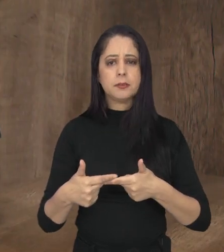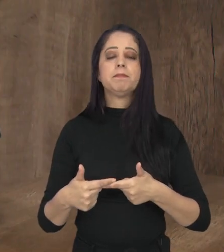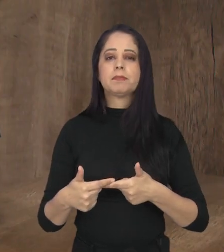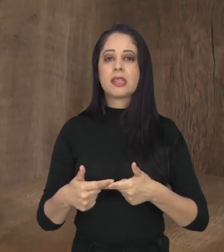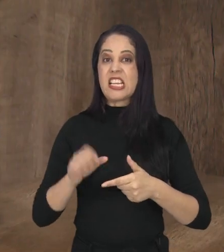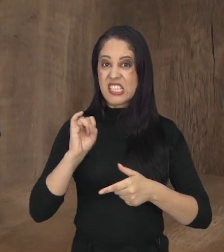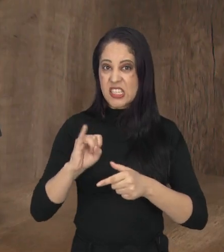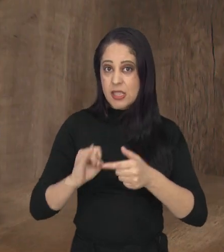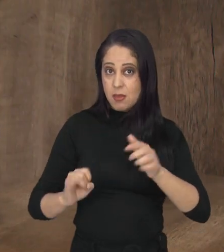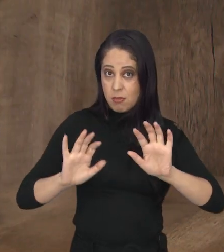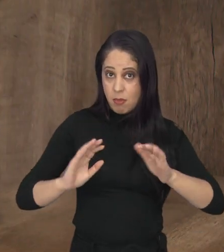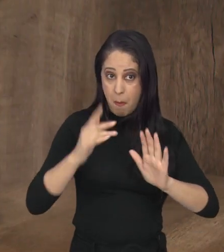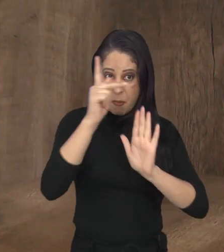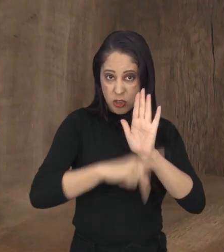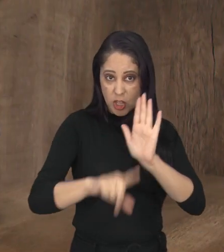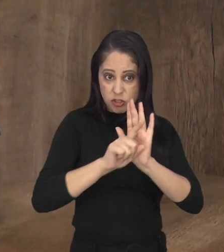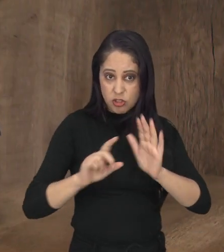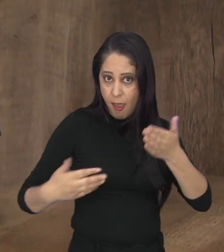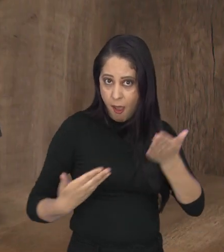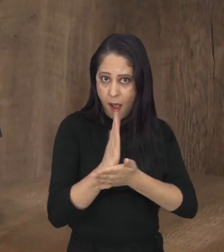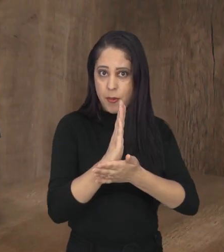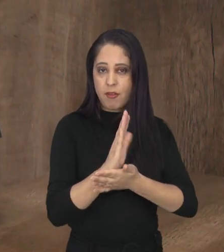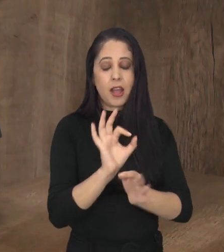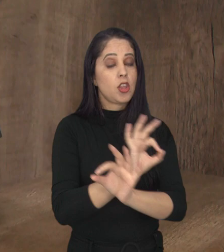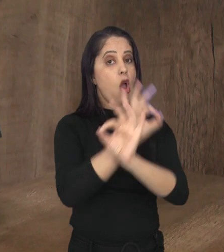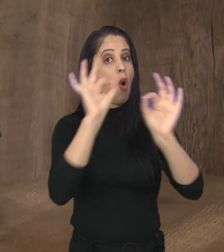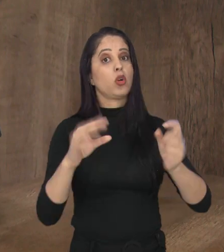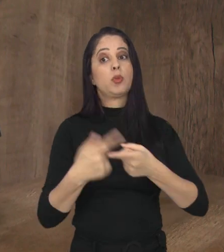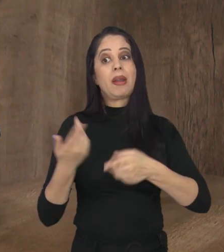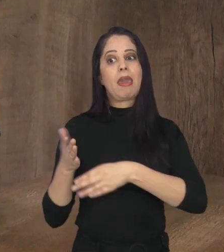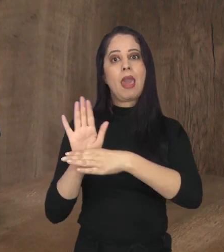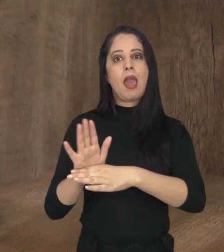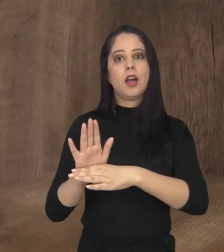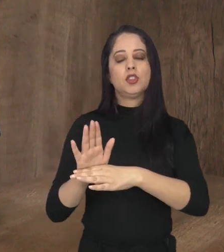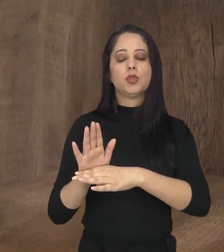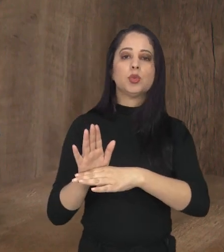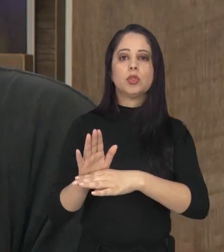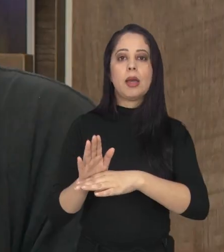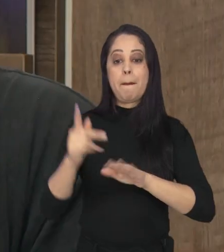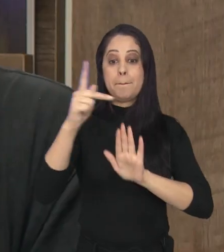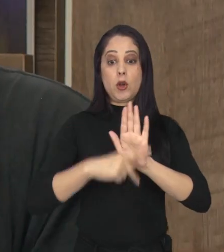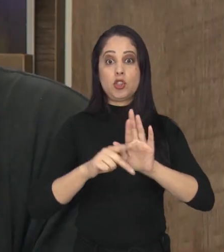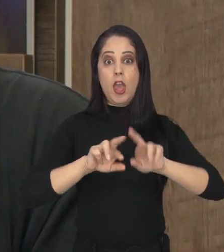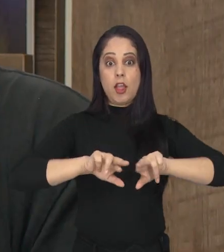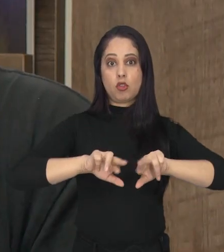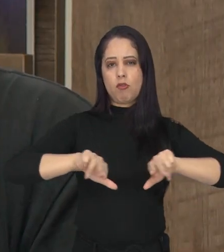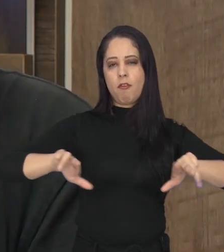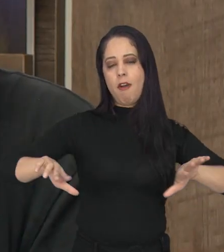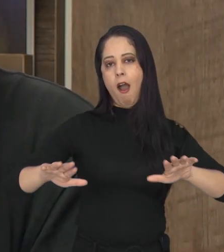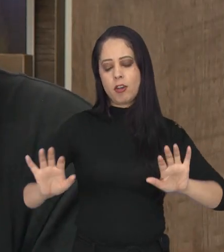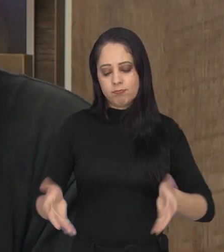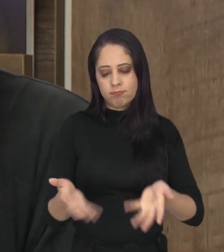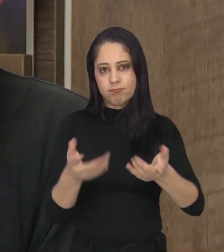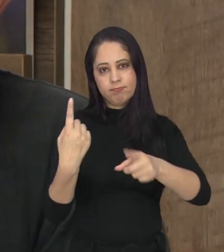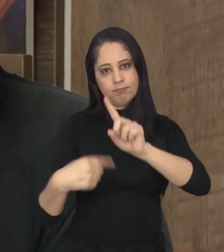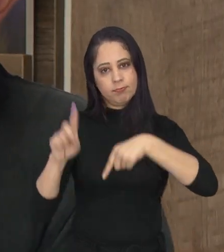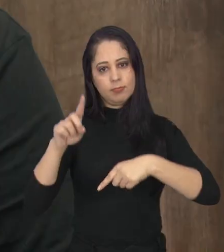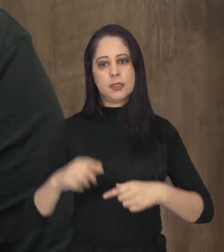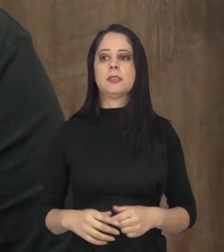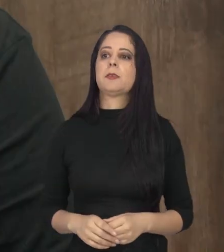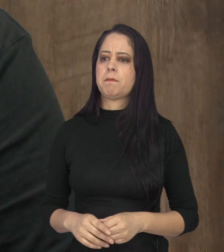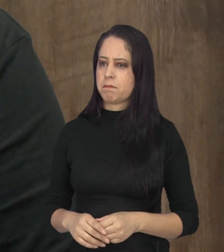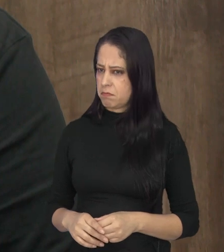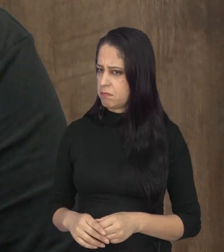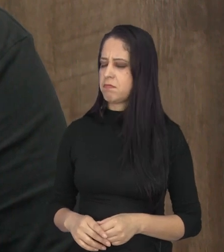quem já trabalha com projetos nesse setor, o incentivo seria bem-vindo, porque ajudaria a desenvolver novas ideias.